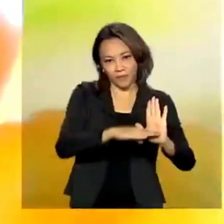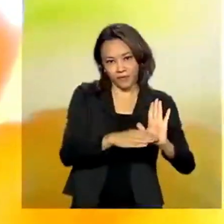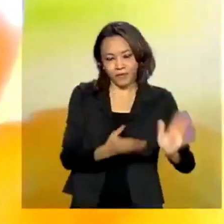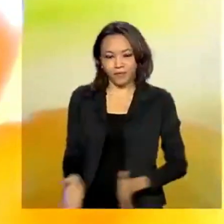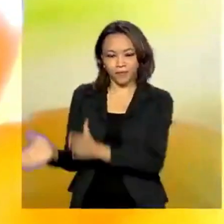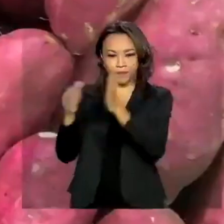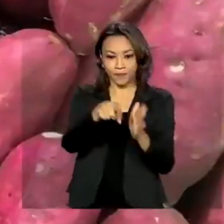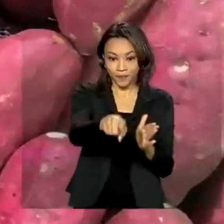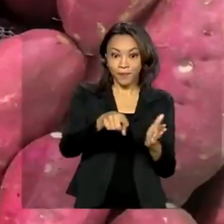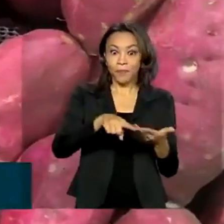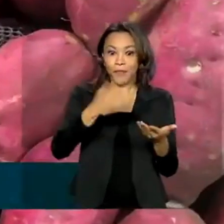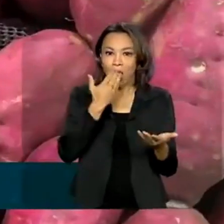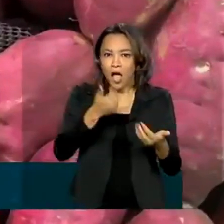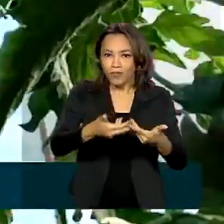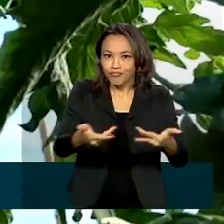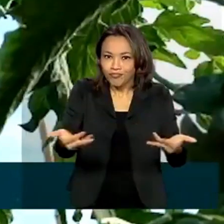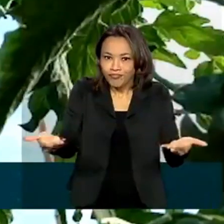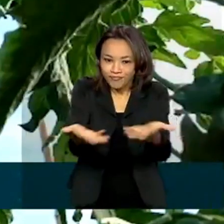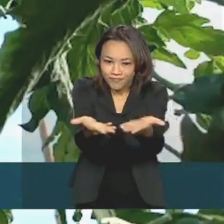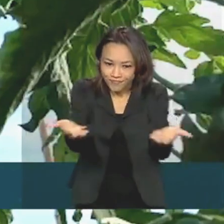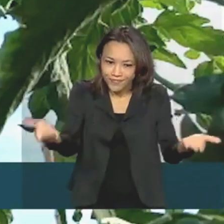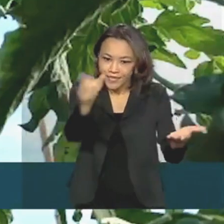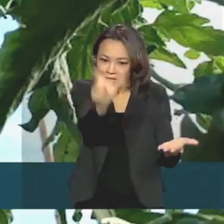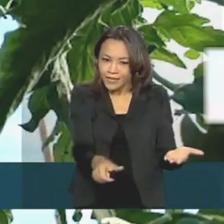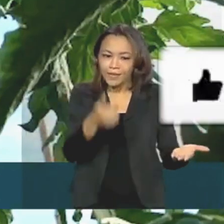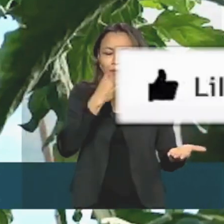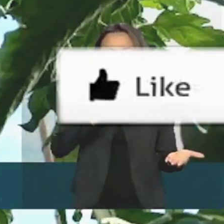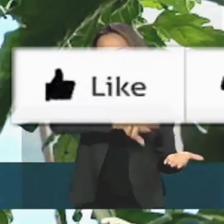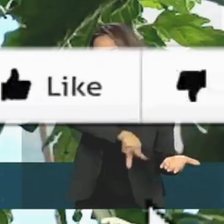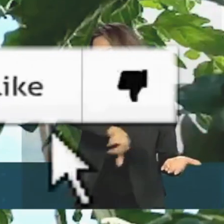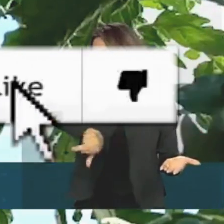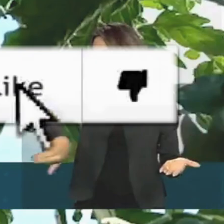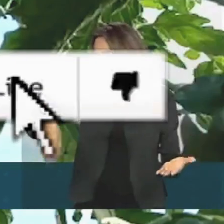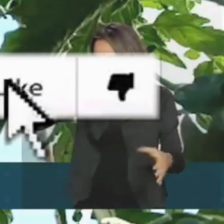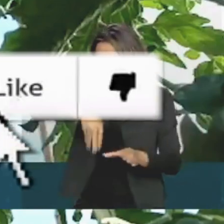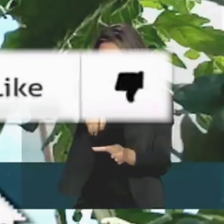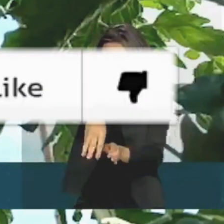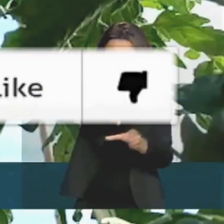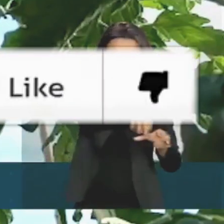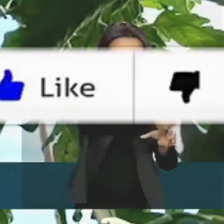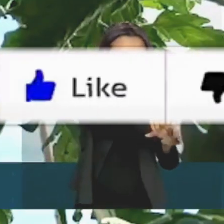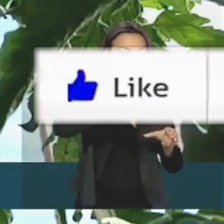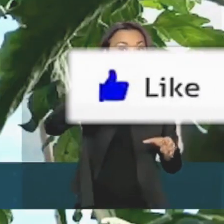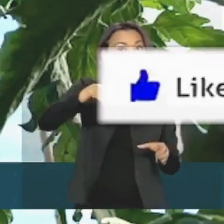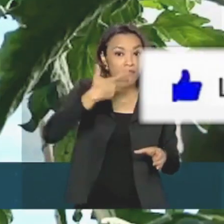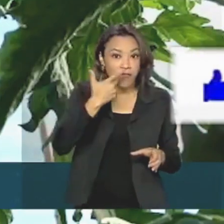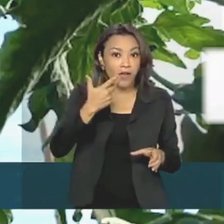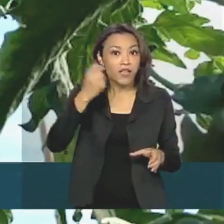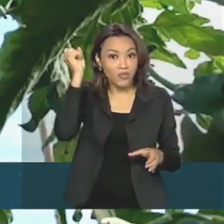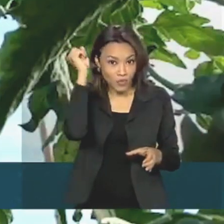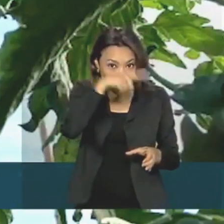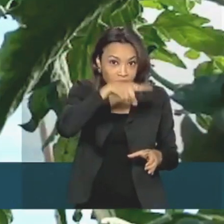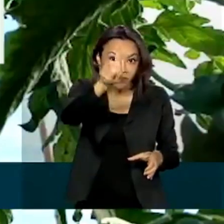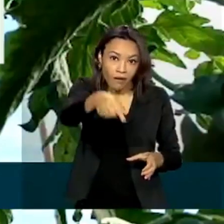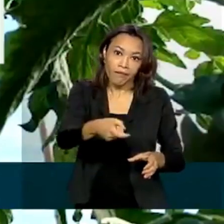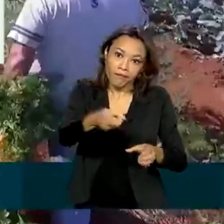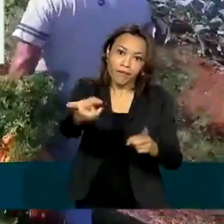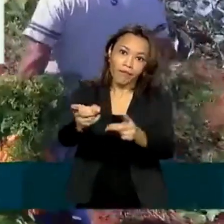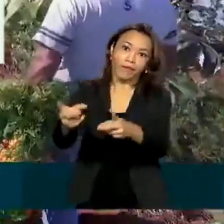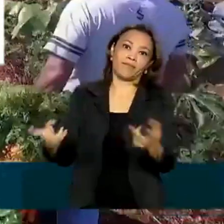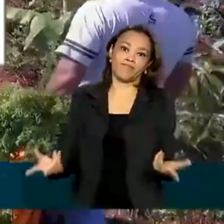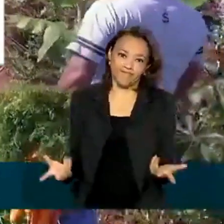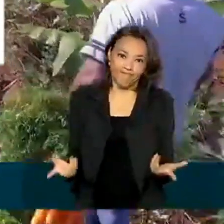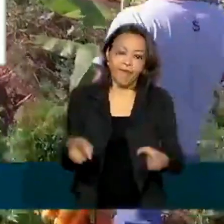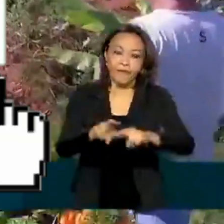Pimentão, tomate, batata doce, o Elton planta de tudo um pouco. Para ele, a dificuldade é comercializar os produtos.